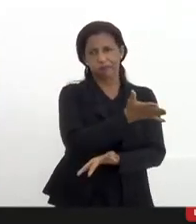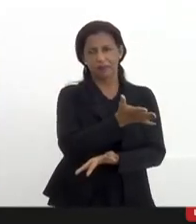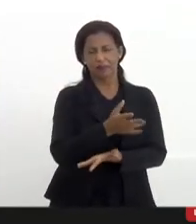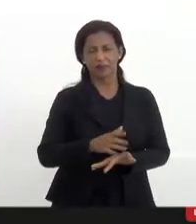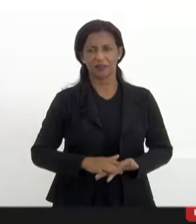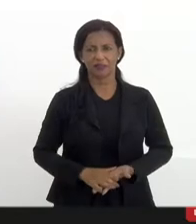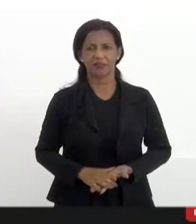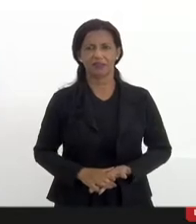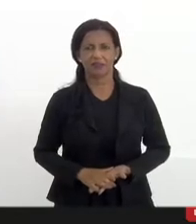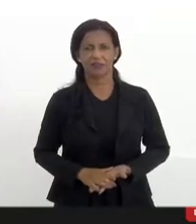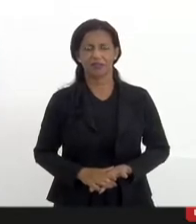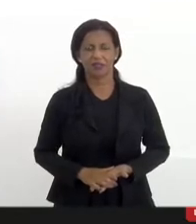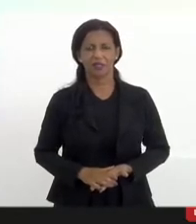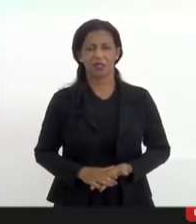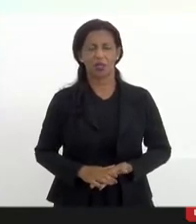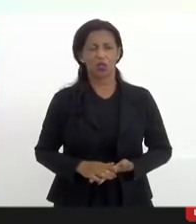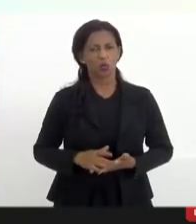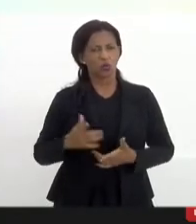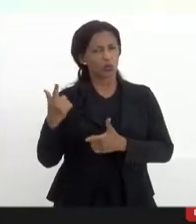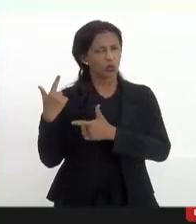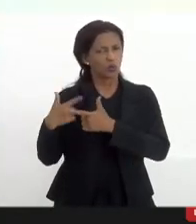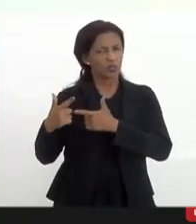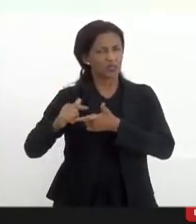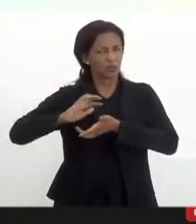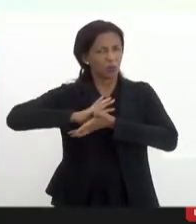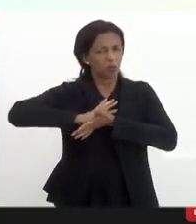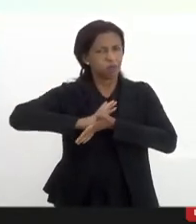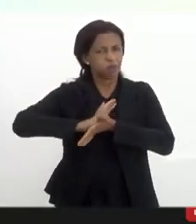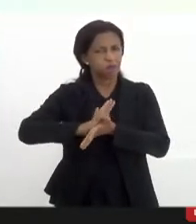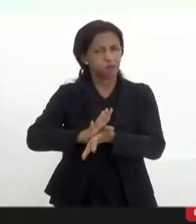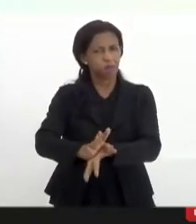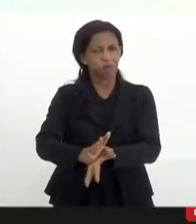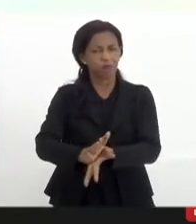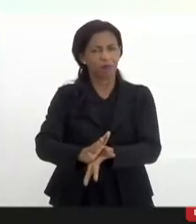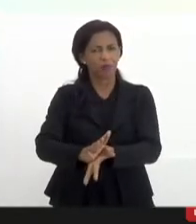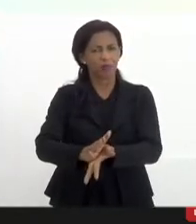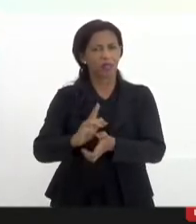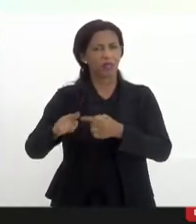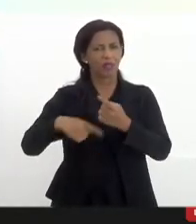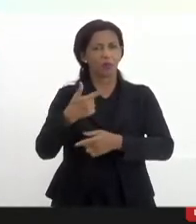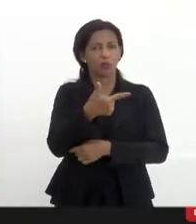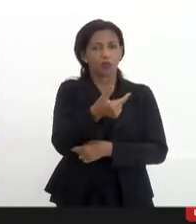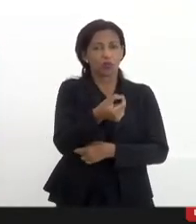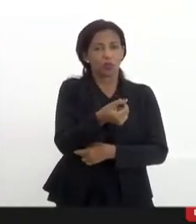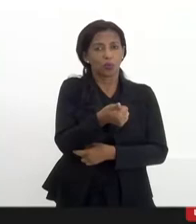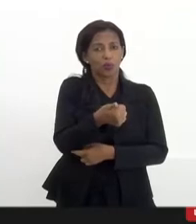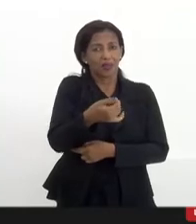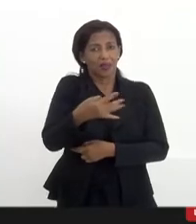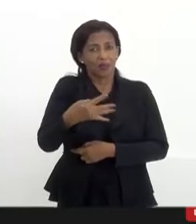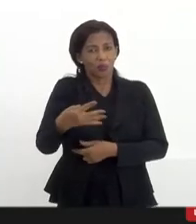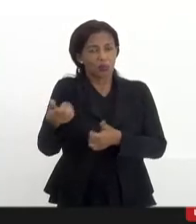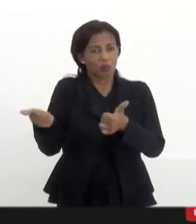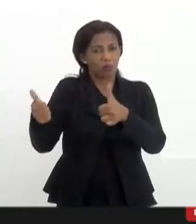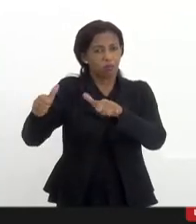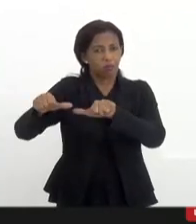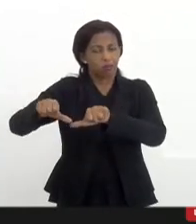rolo compressor instalado a partir de 2014 e